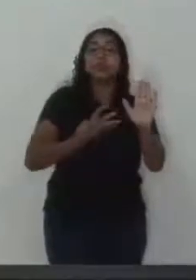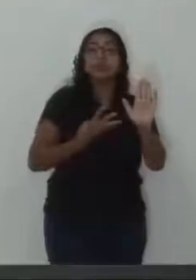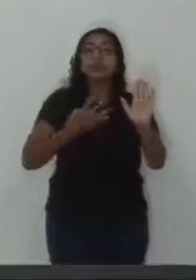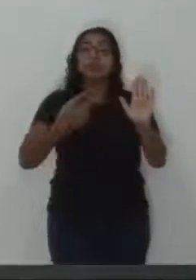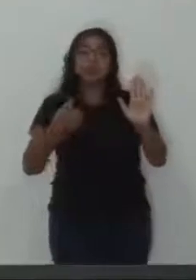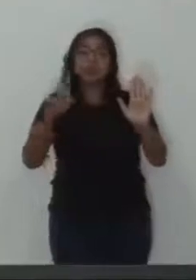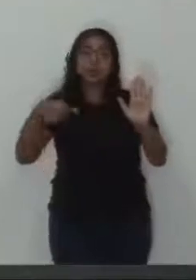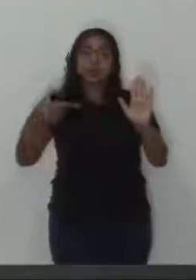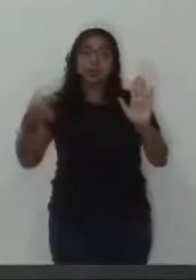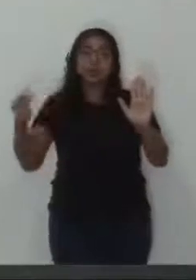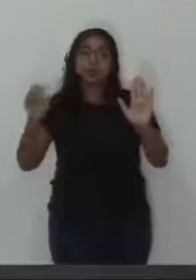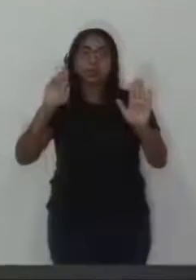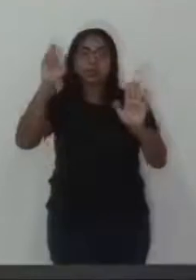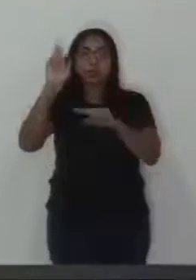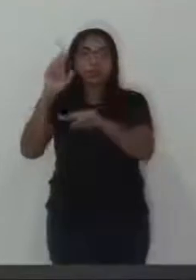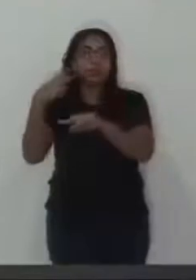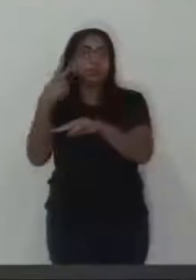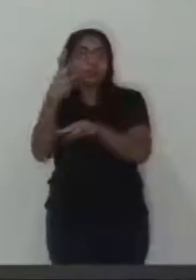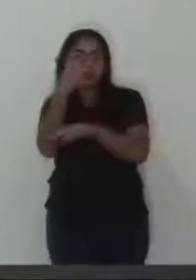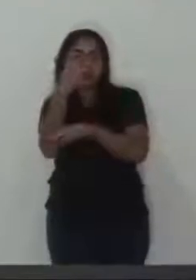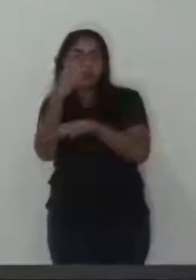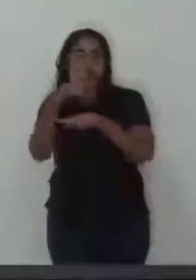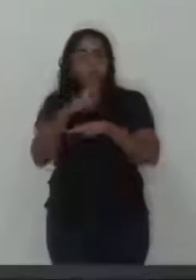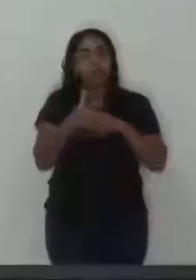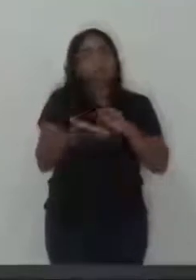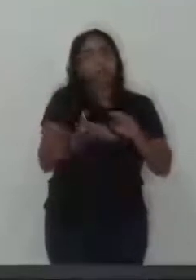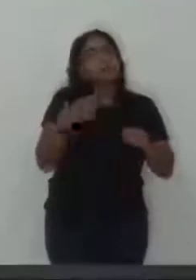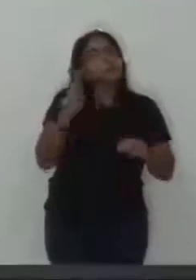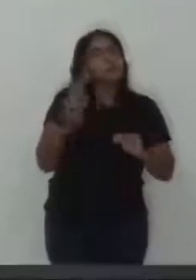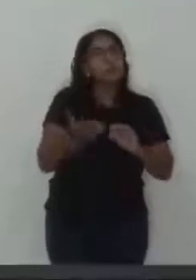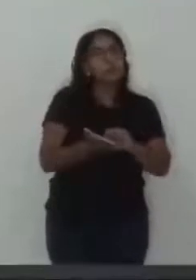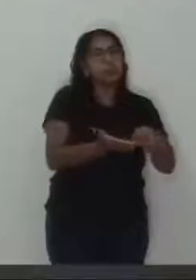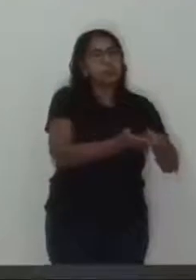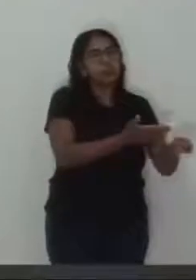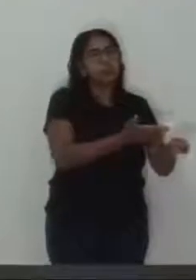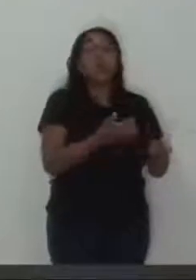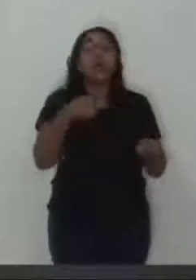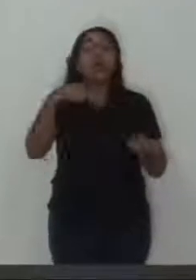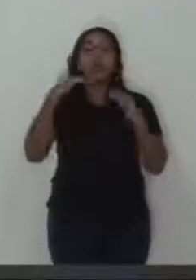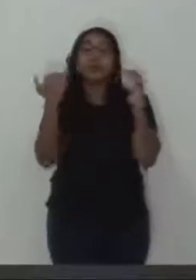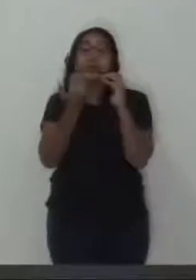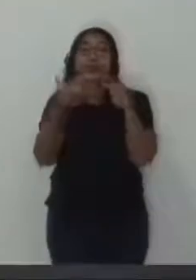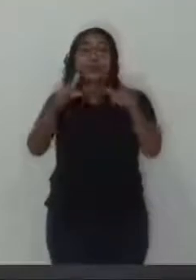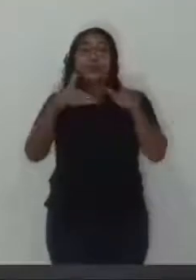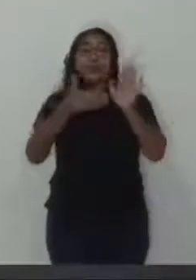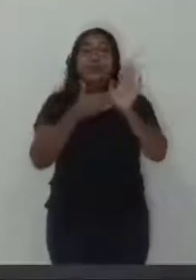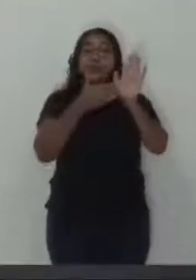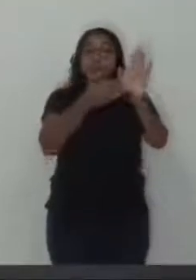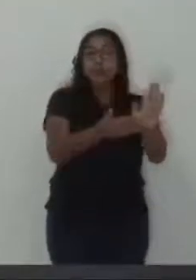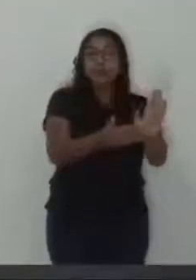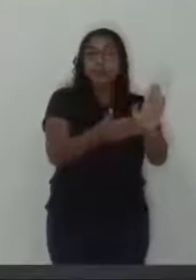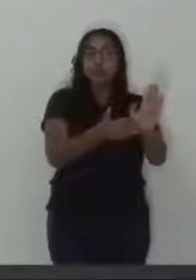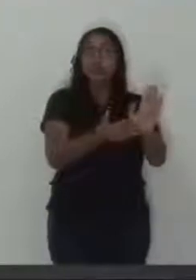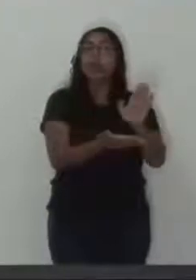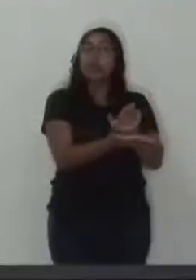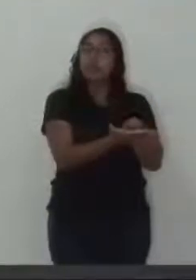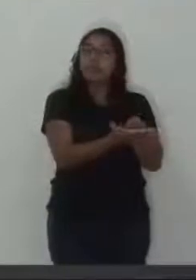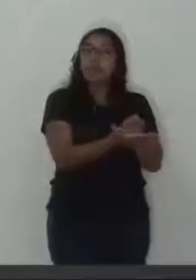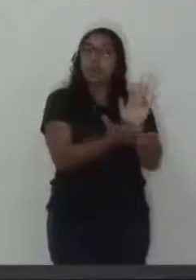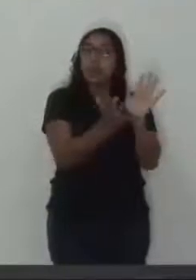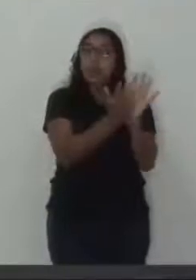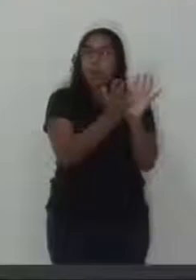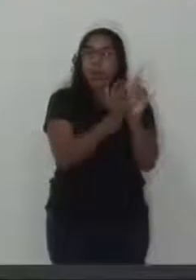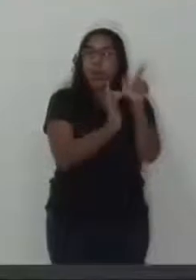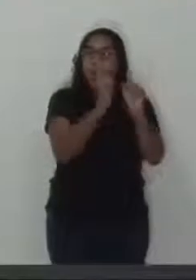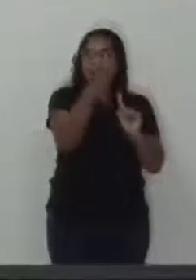2020, Autoria Vereador Marcos Ferraz, subscrito por Vereadores. A Câmara de Vereadores de Vinheta, Estado de São Paulo, presença nos serviços regimentais, moção de aplausos ao